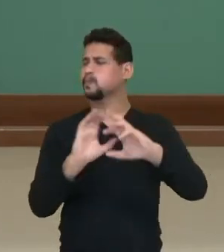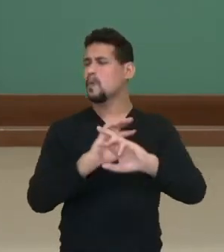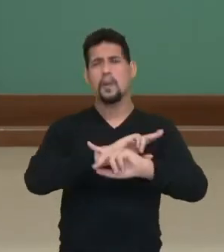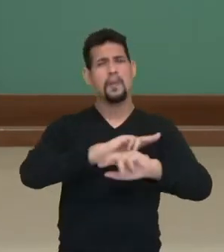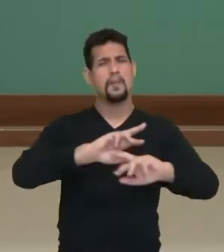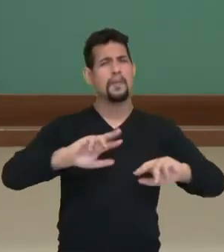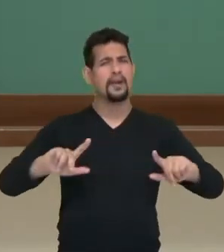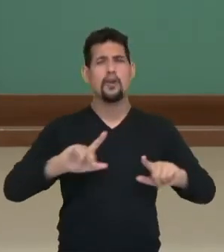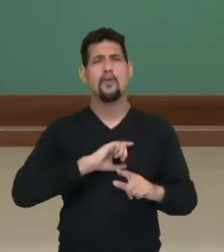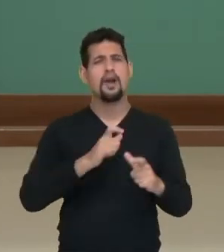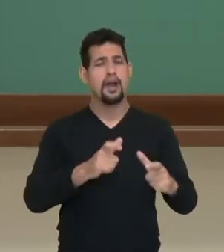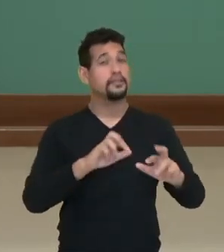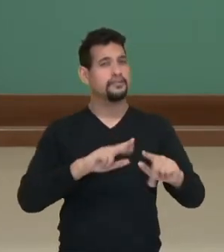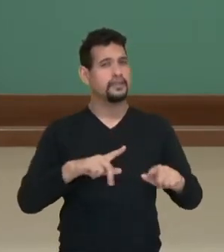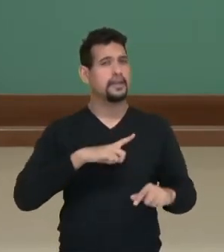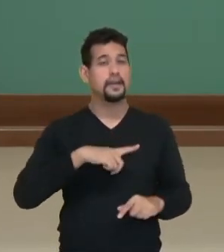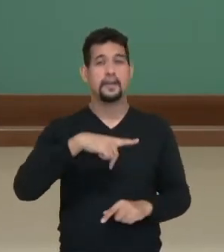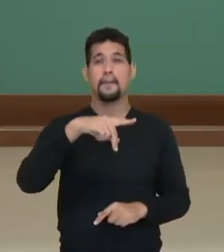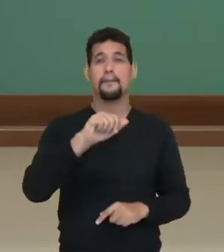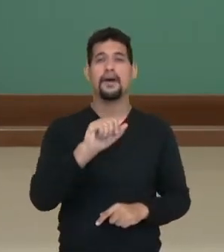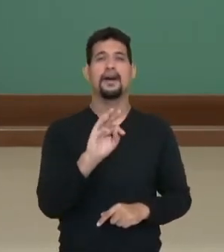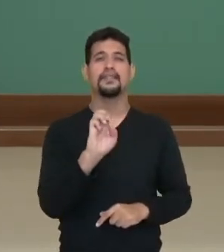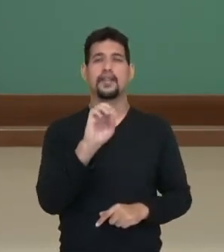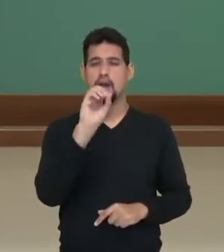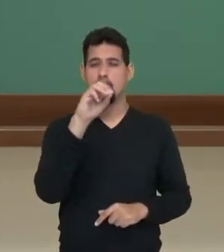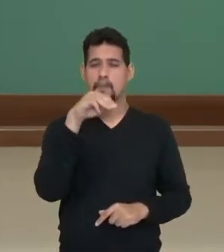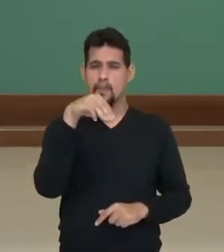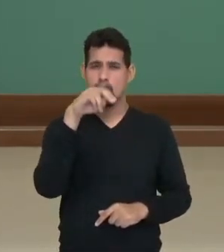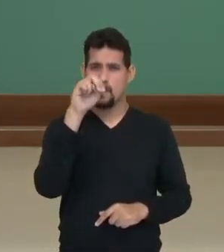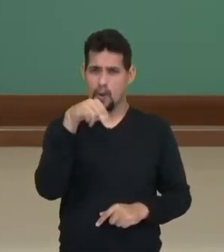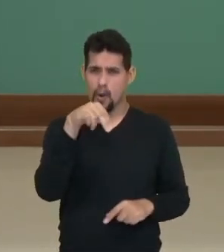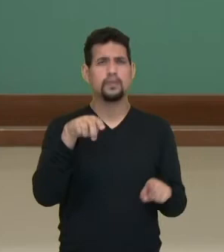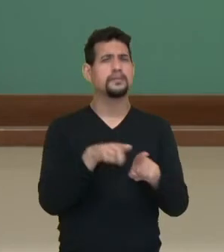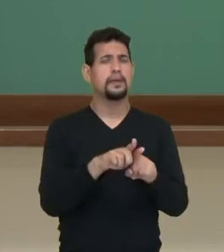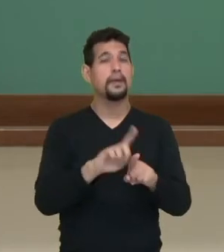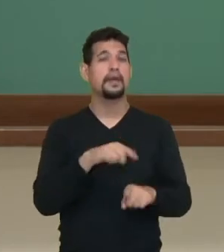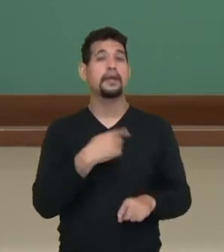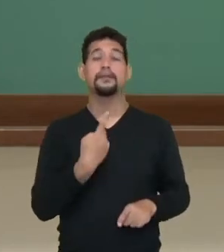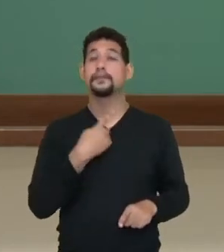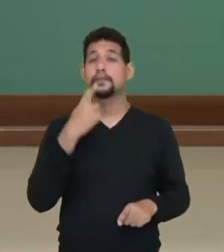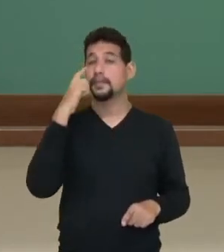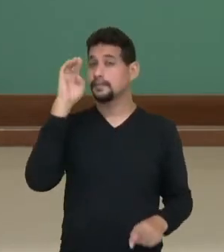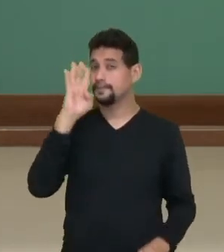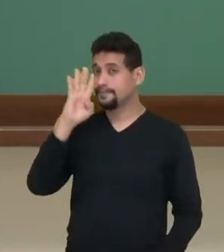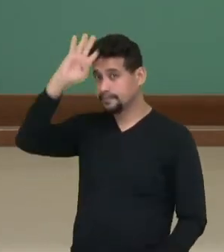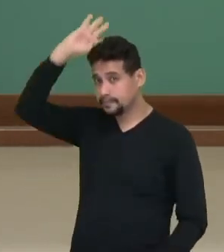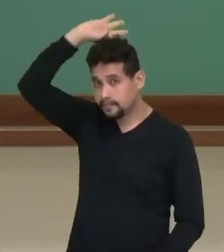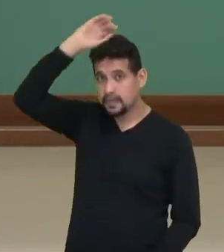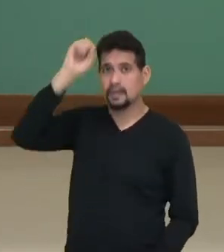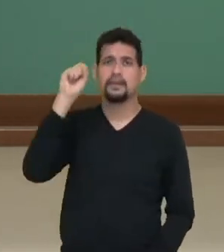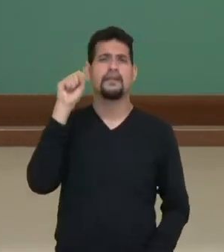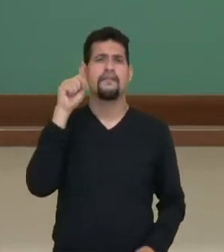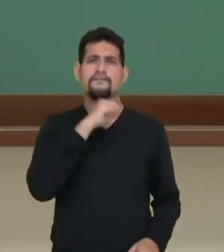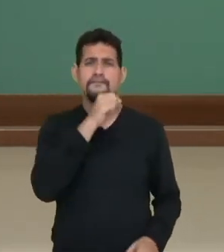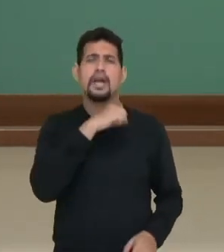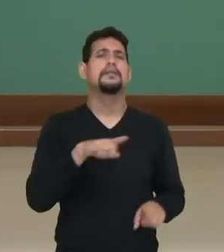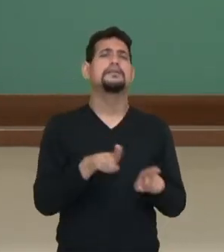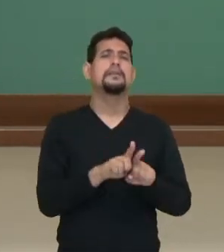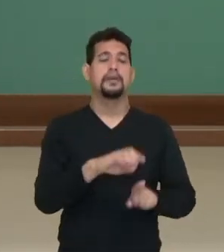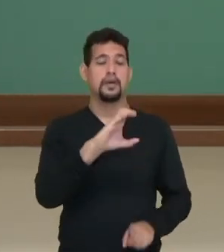Paternum, o Paternum. Nós vamos pensar na Roma Antiga, no Coliseu,